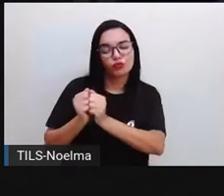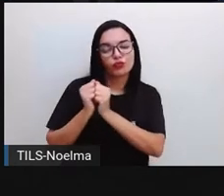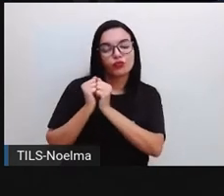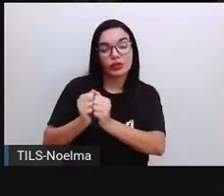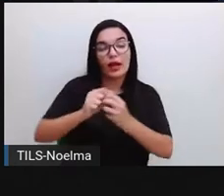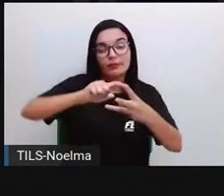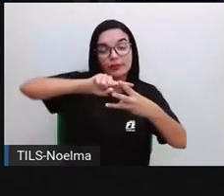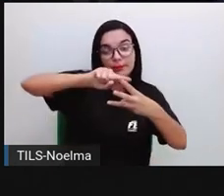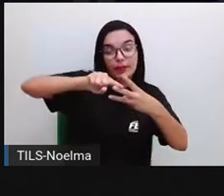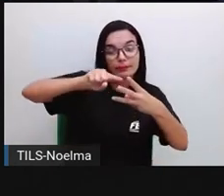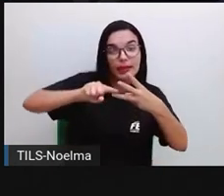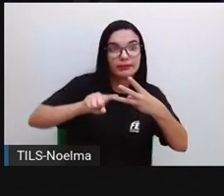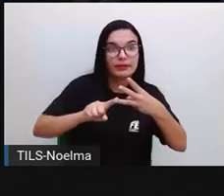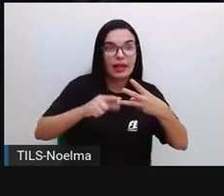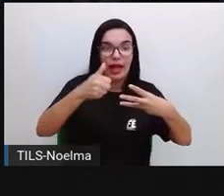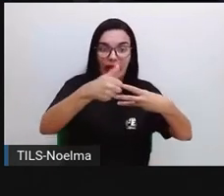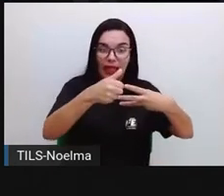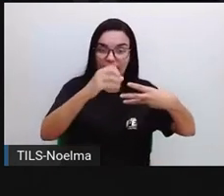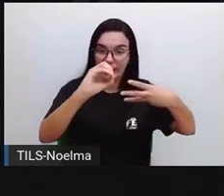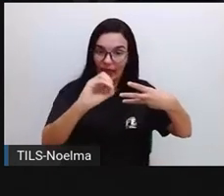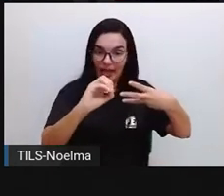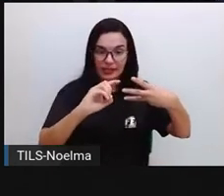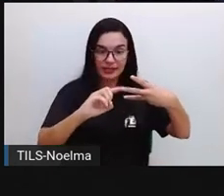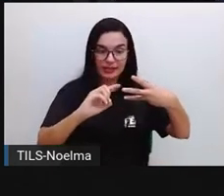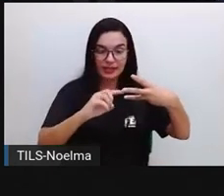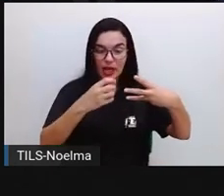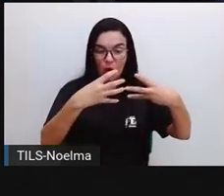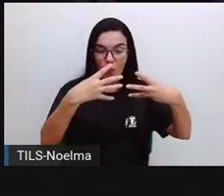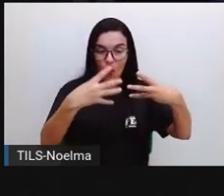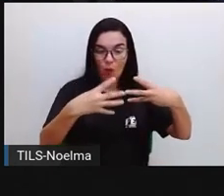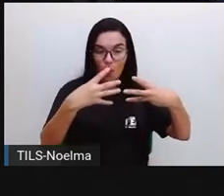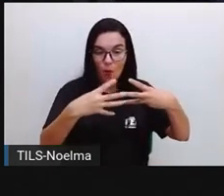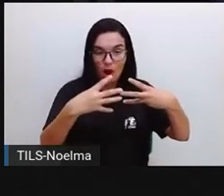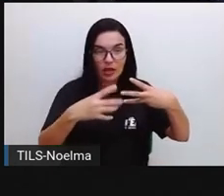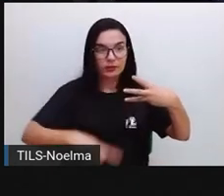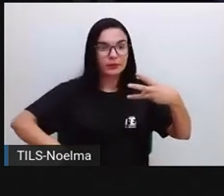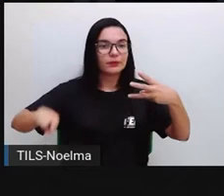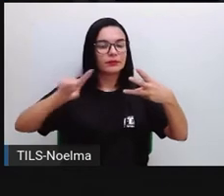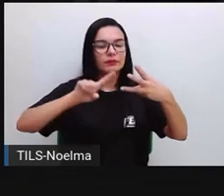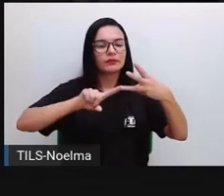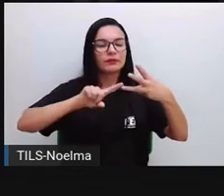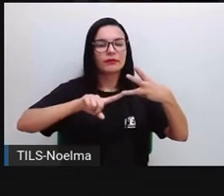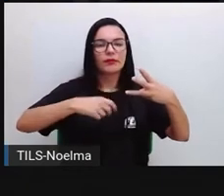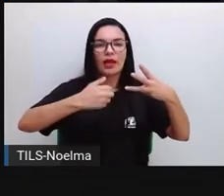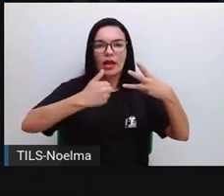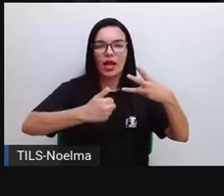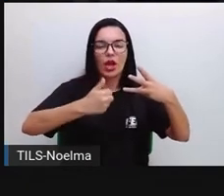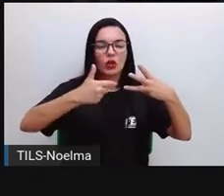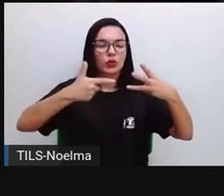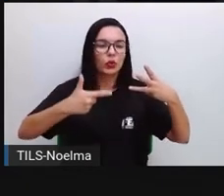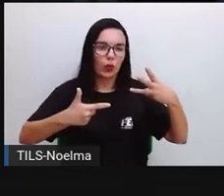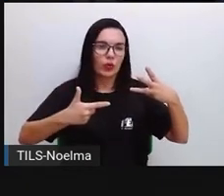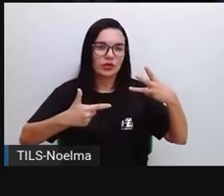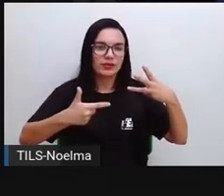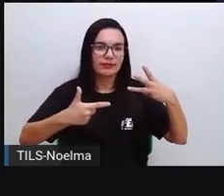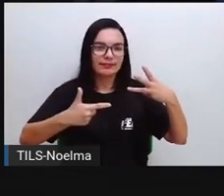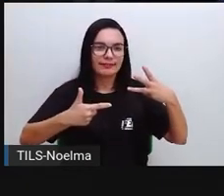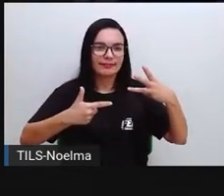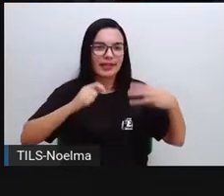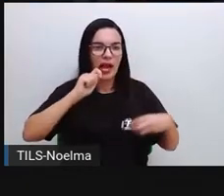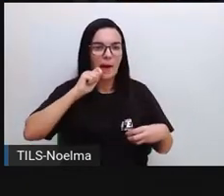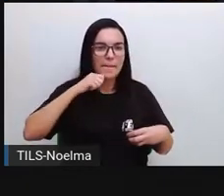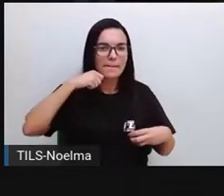quantidades, né? Os 10 pães franceses, os 4 pães doces e os 12 pães de milho.